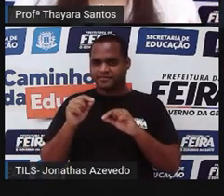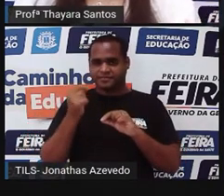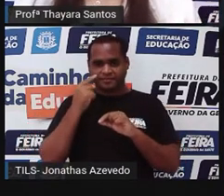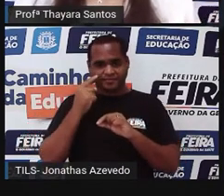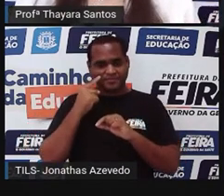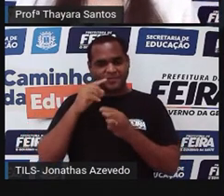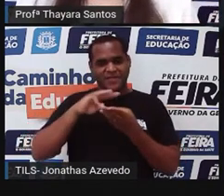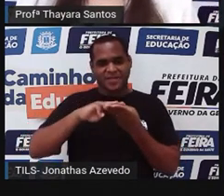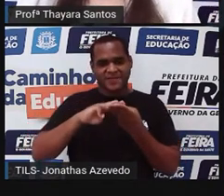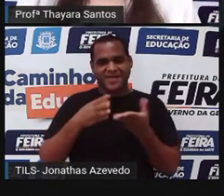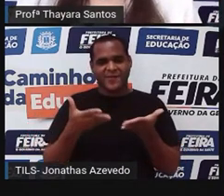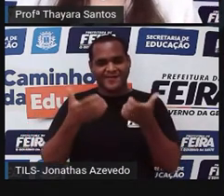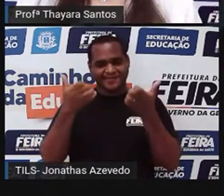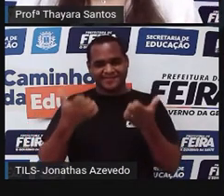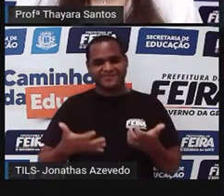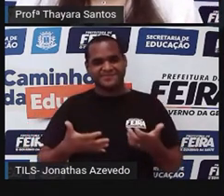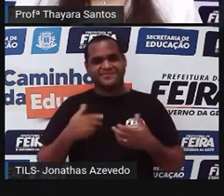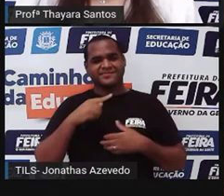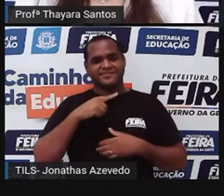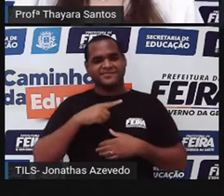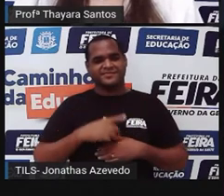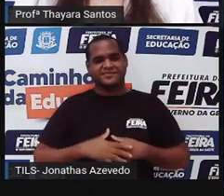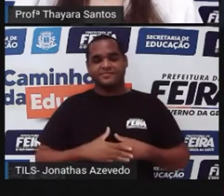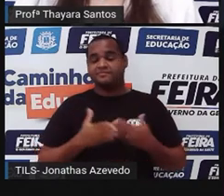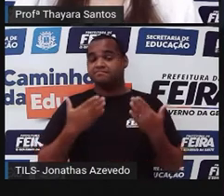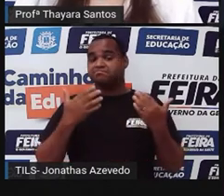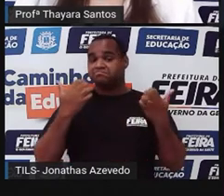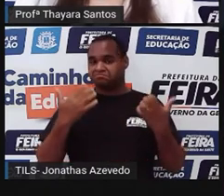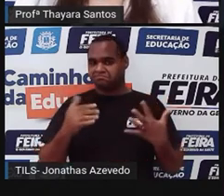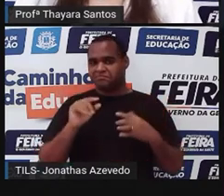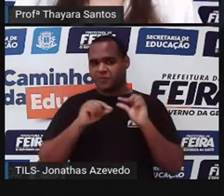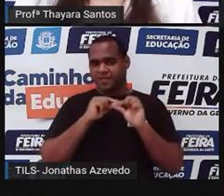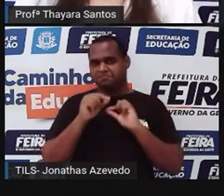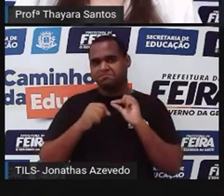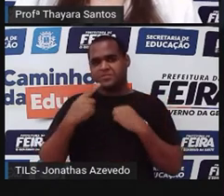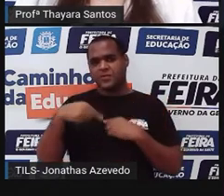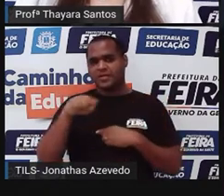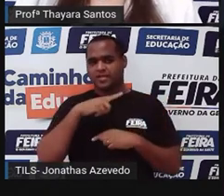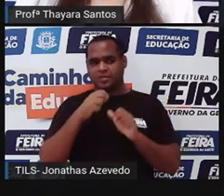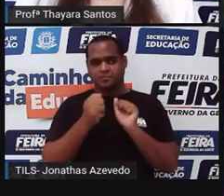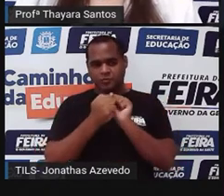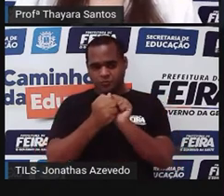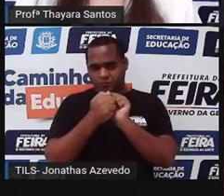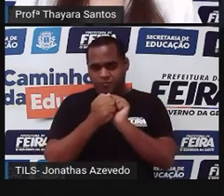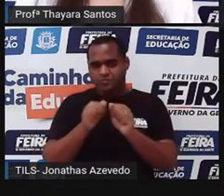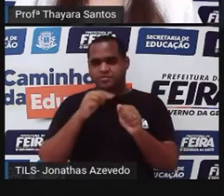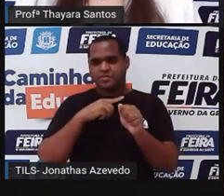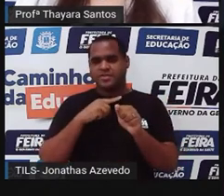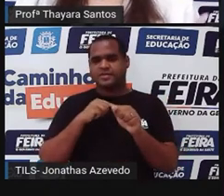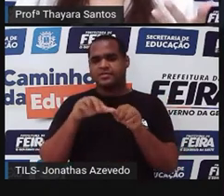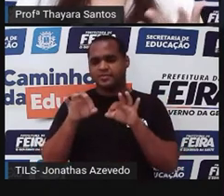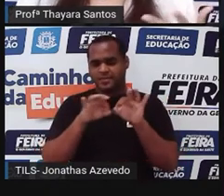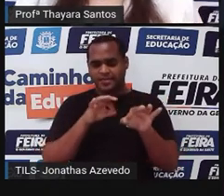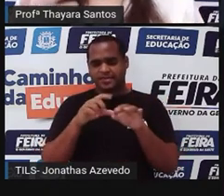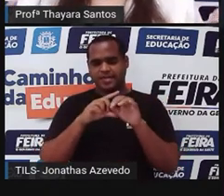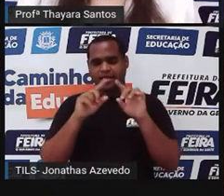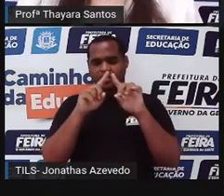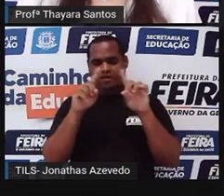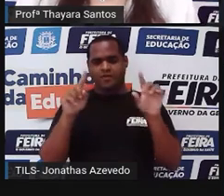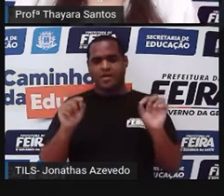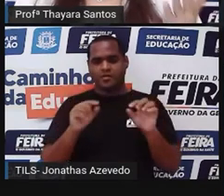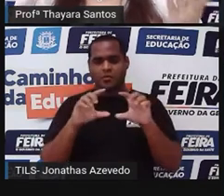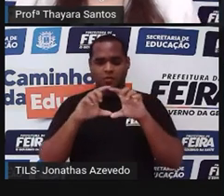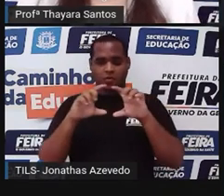matemática aqui de novo na história. Vamos lá. Então, quando a gente está medindo um objeto que ele é quadrado ou